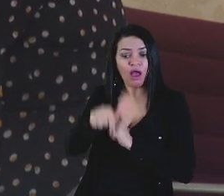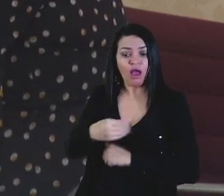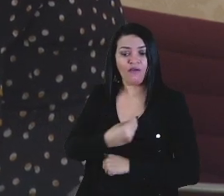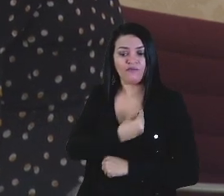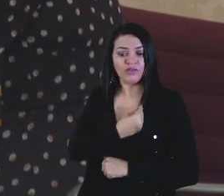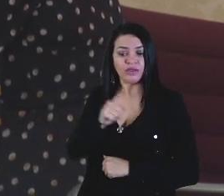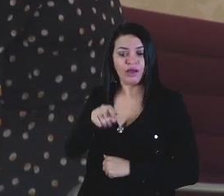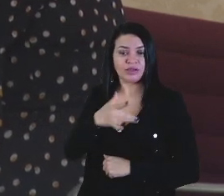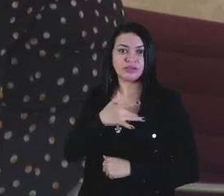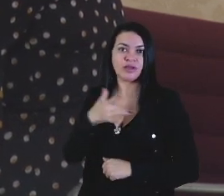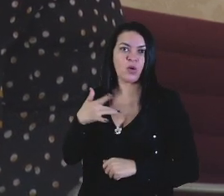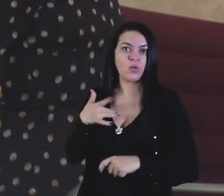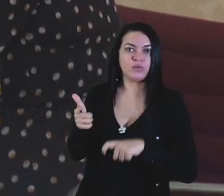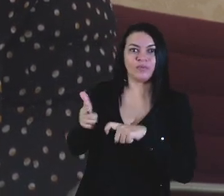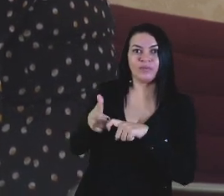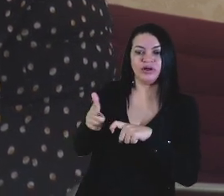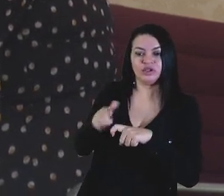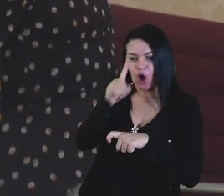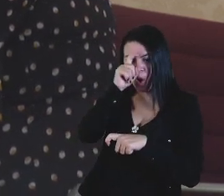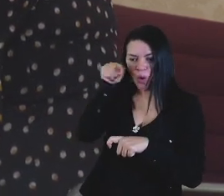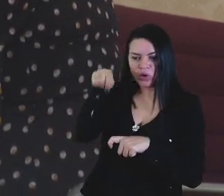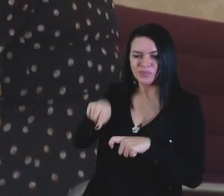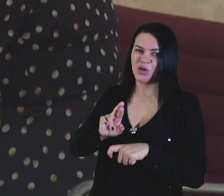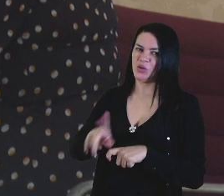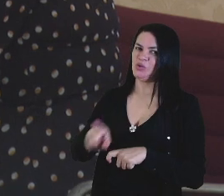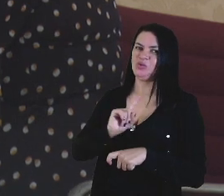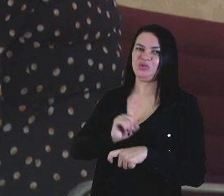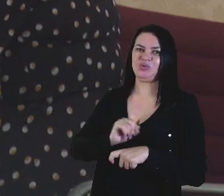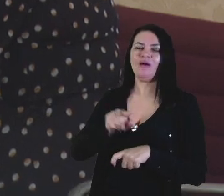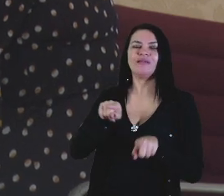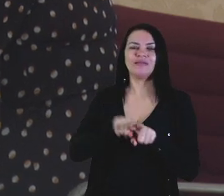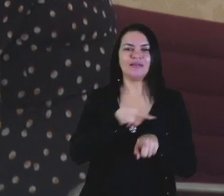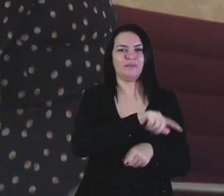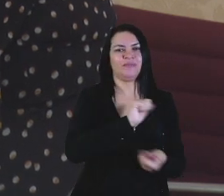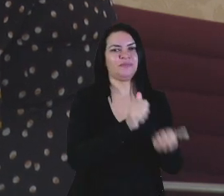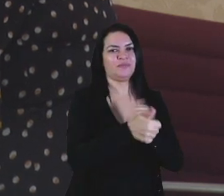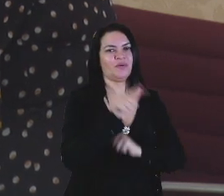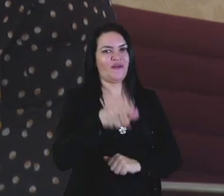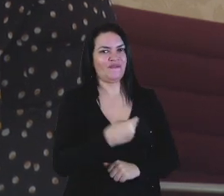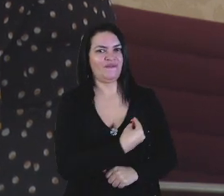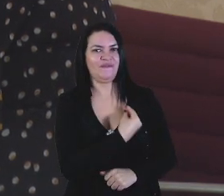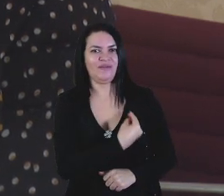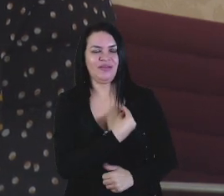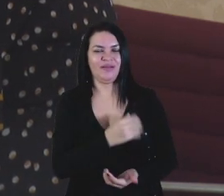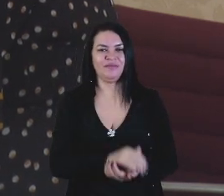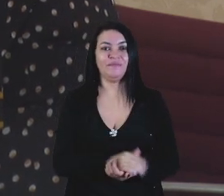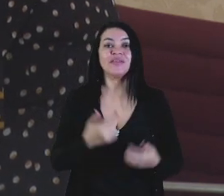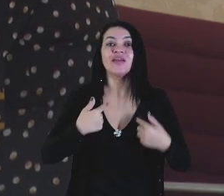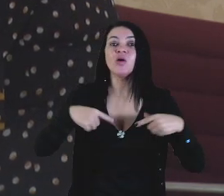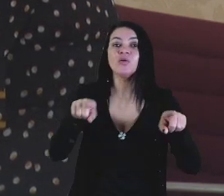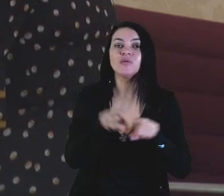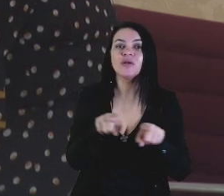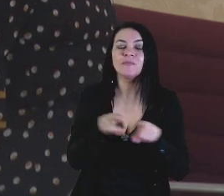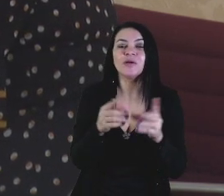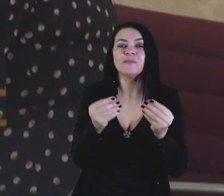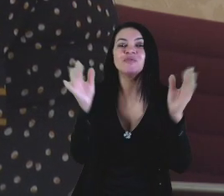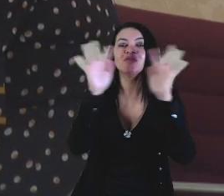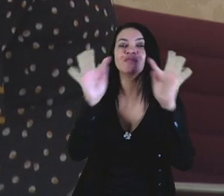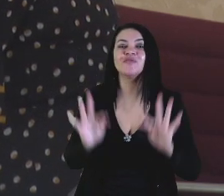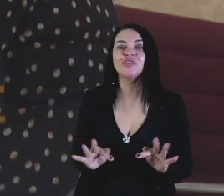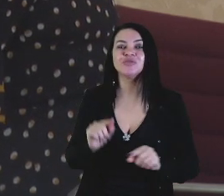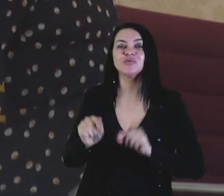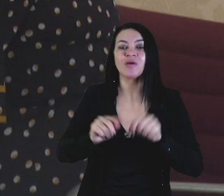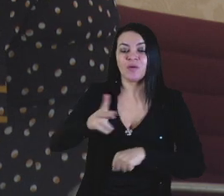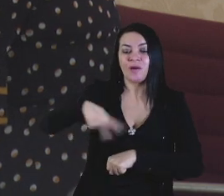saúde médica, não só saúde hospital, o esporte é vida. Também estou contente com a Praça da